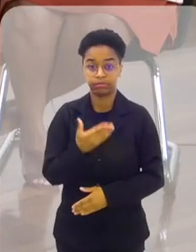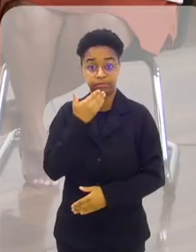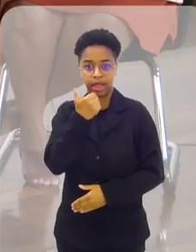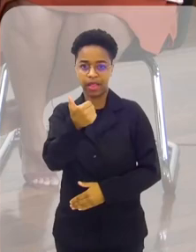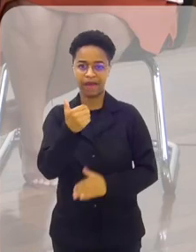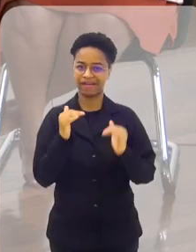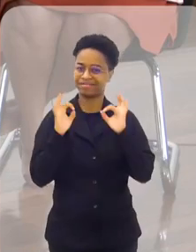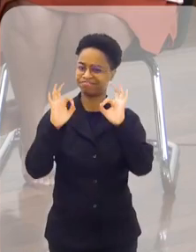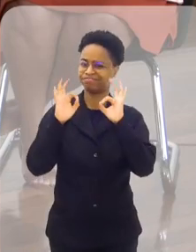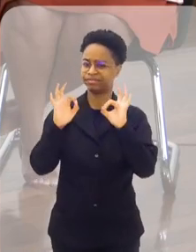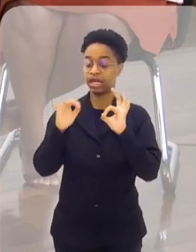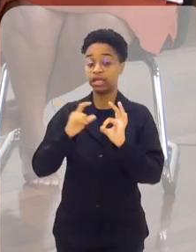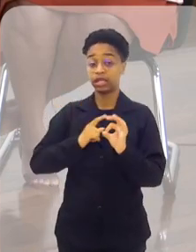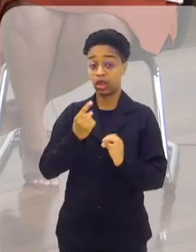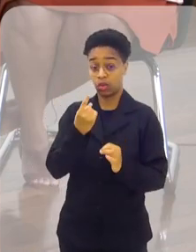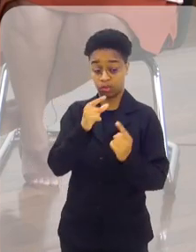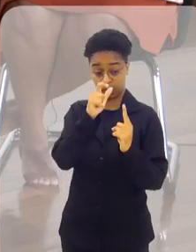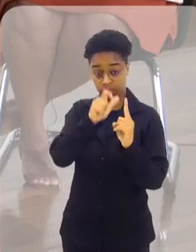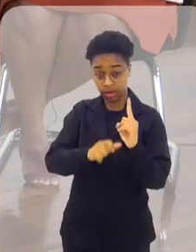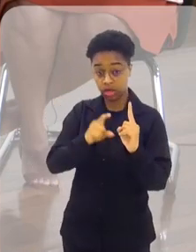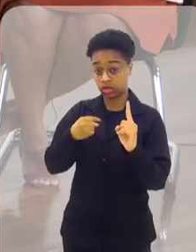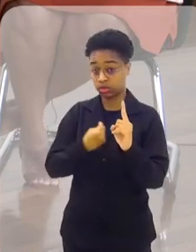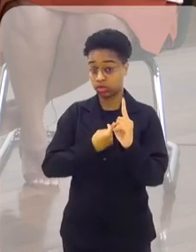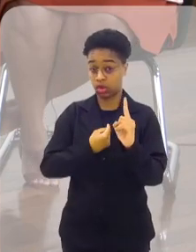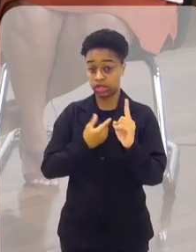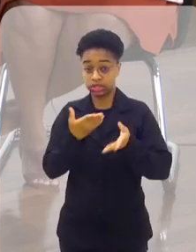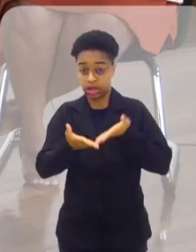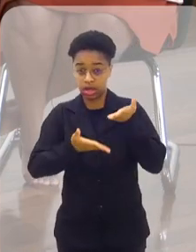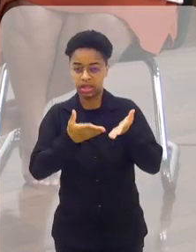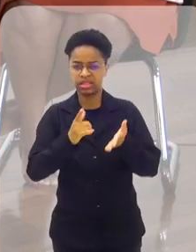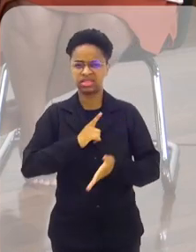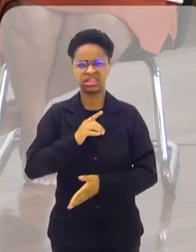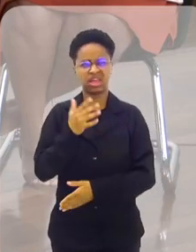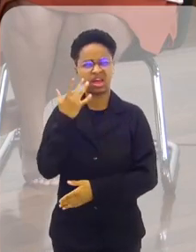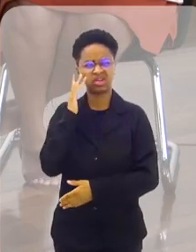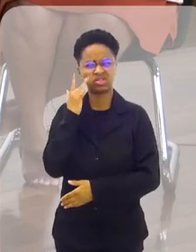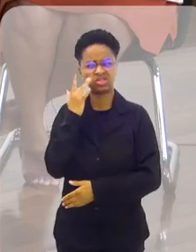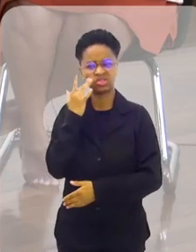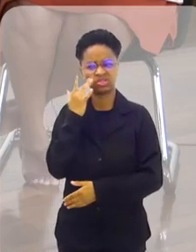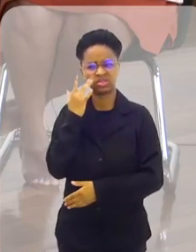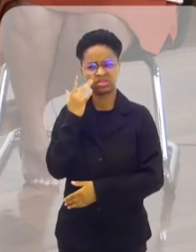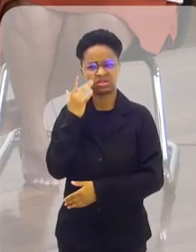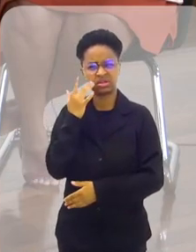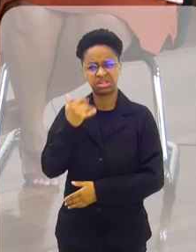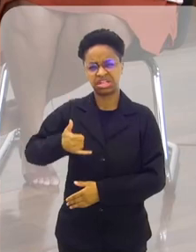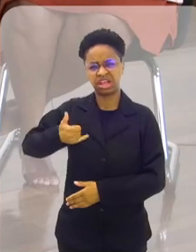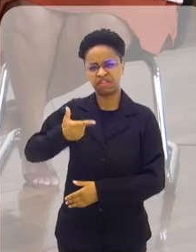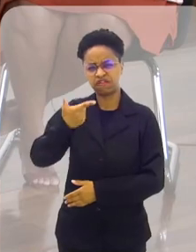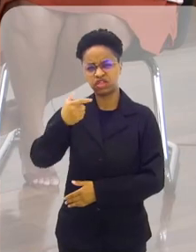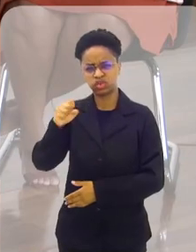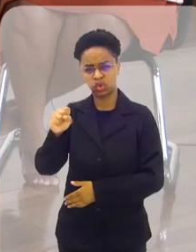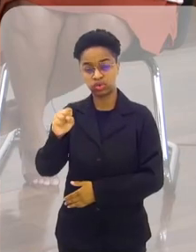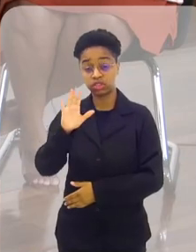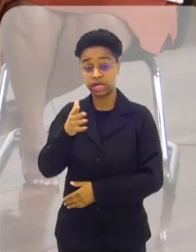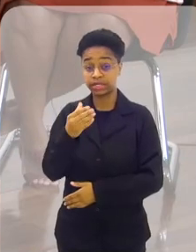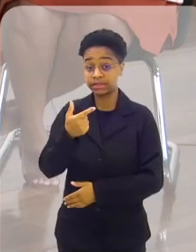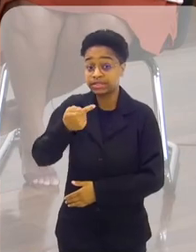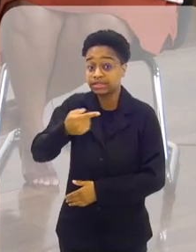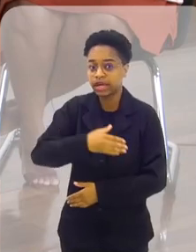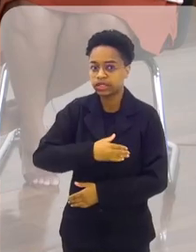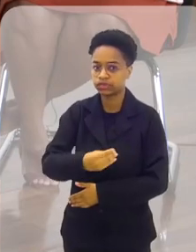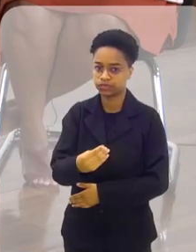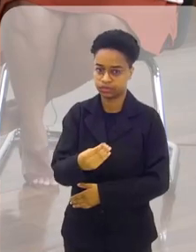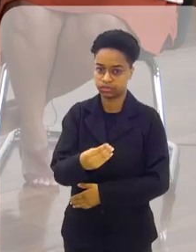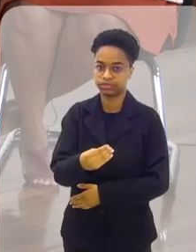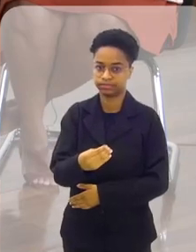é, nós temos uma atendida nossa que ela tem 20, se não me falha a memória, 20, ela não chega a ter 28 anos, ela já